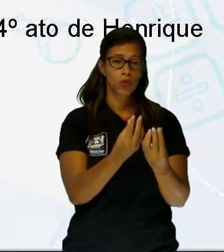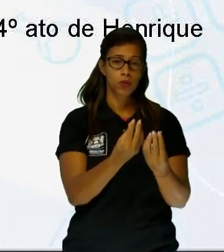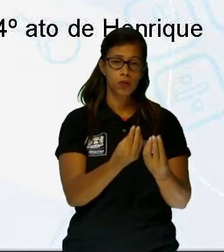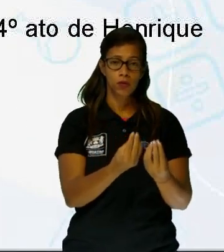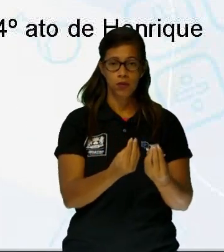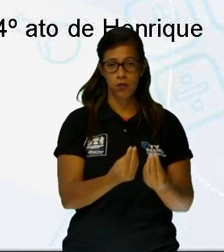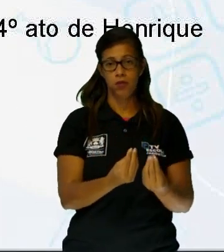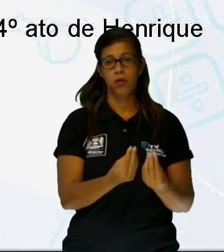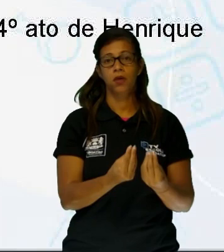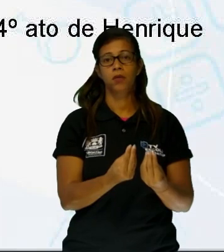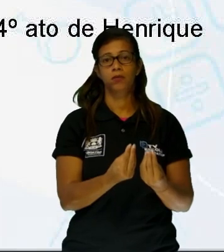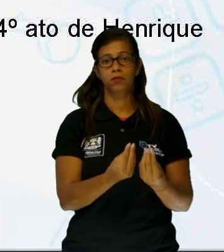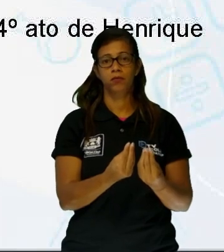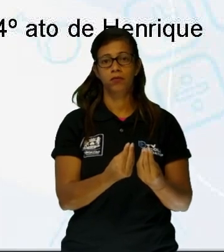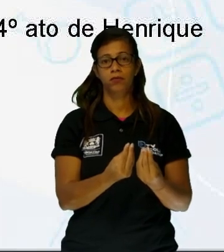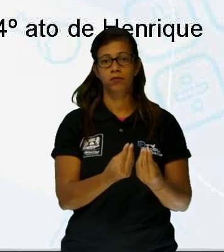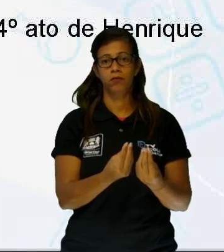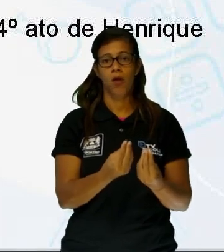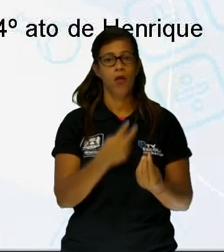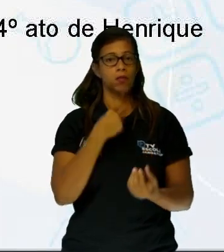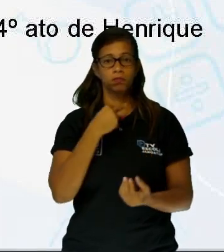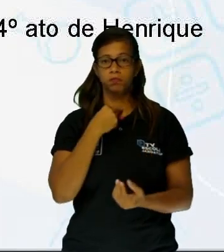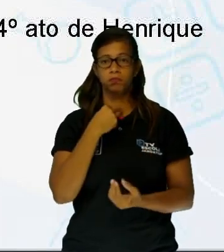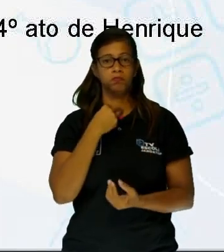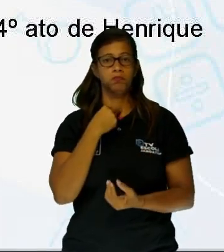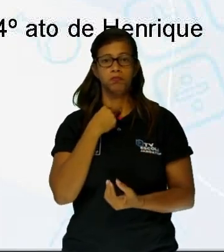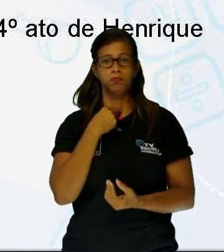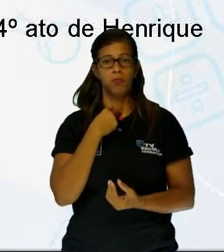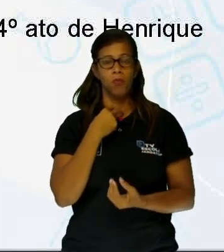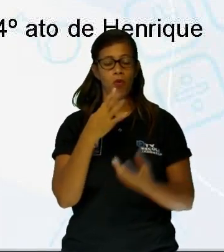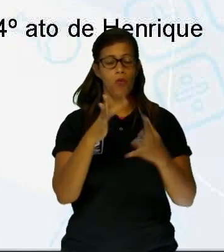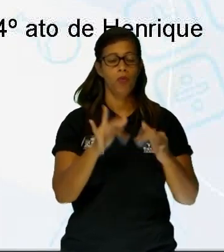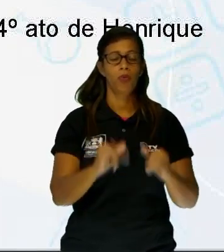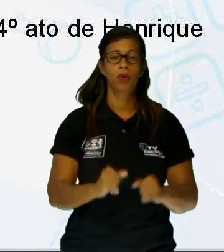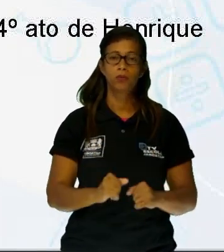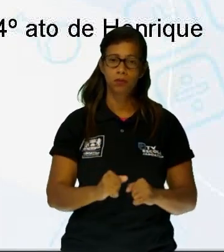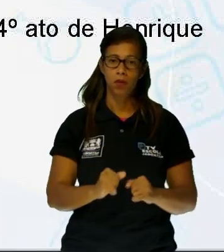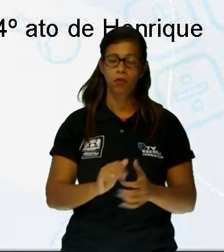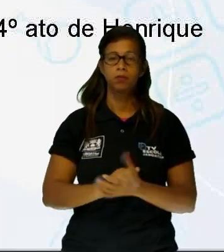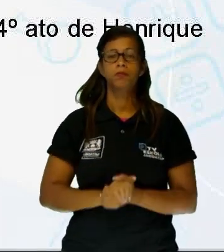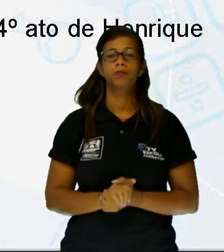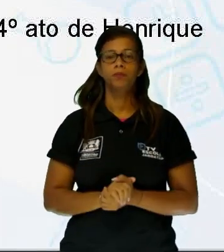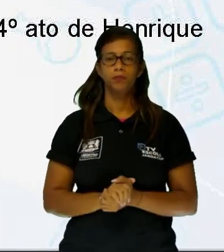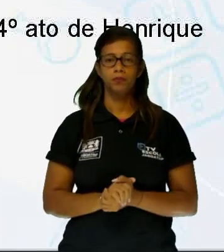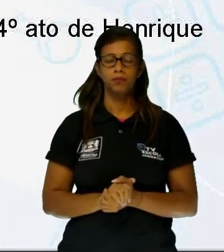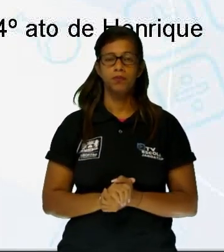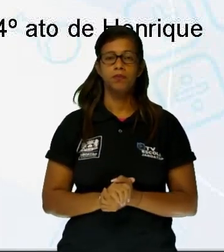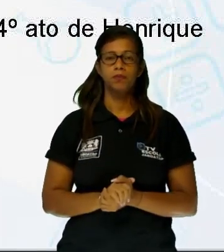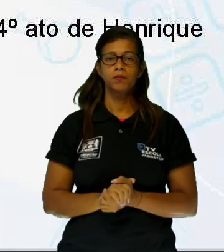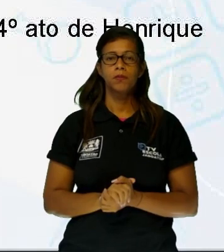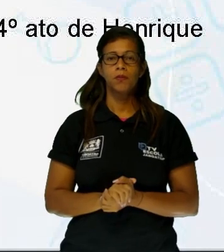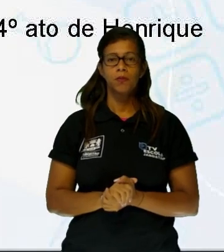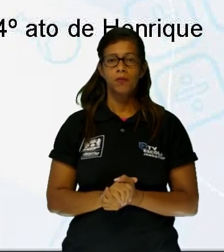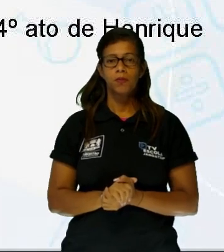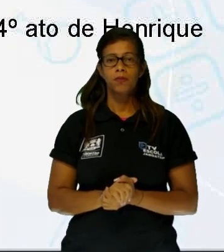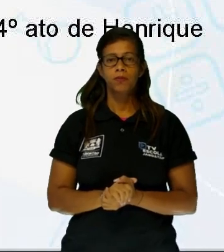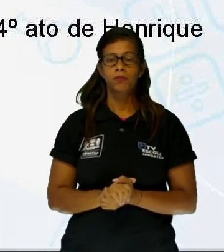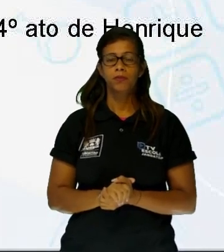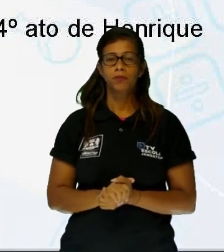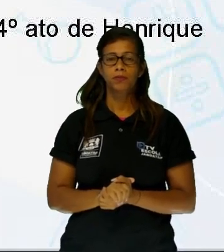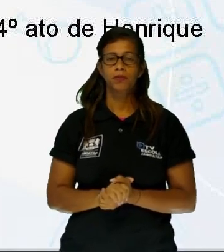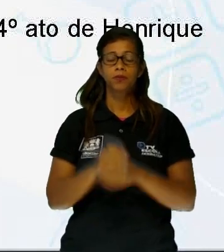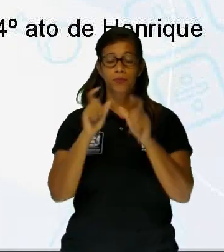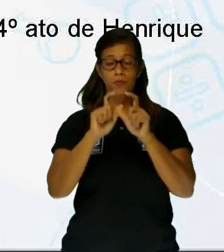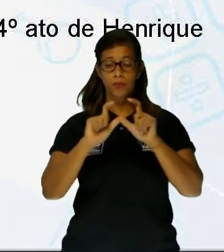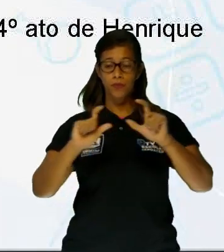nem por rios se deixa extinguir. O vaticínio é de William Shakespeare, que viveu entre 1564